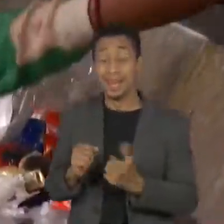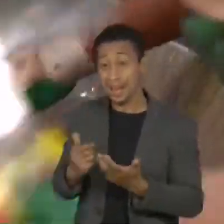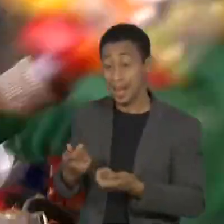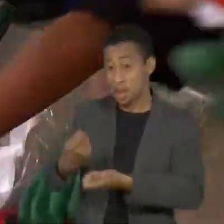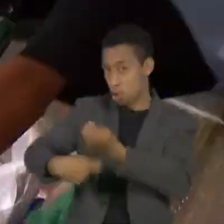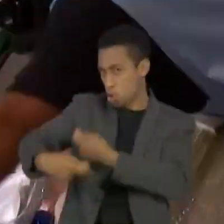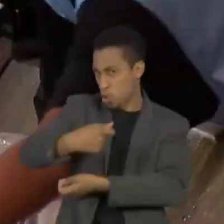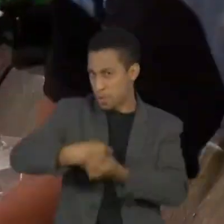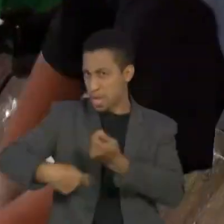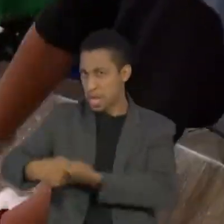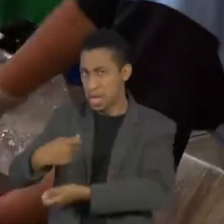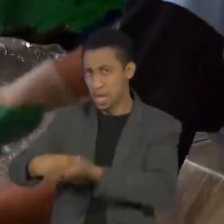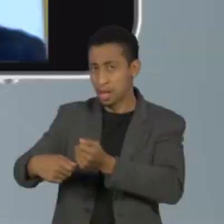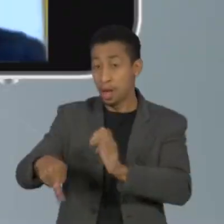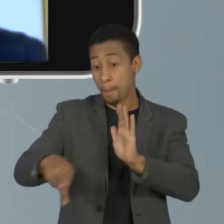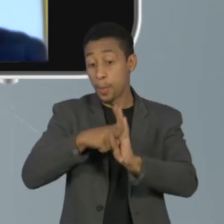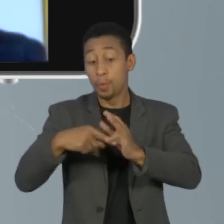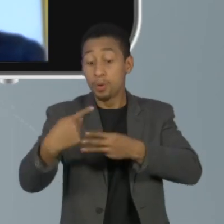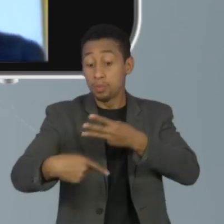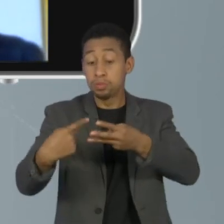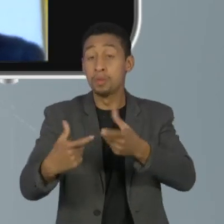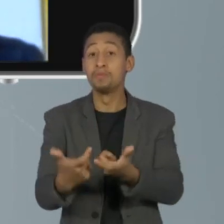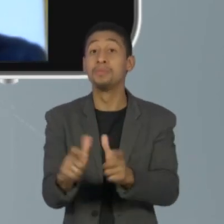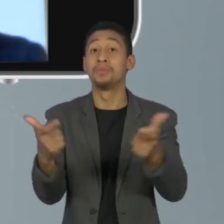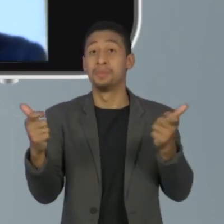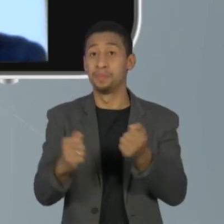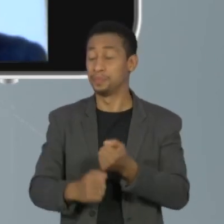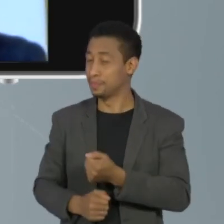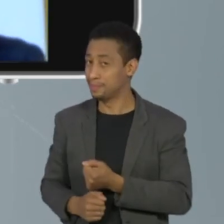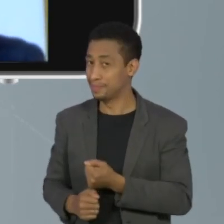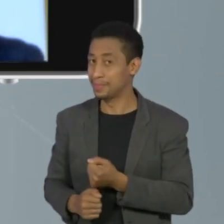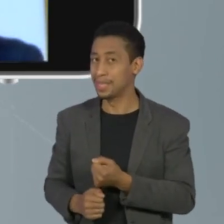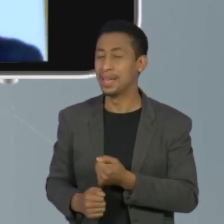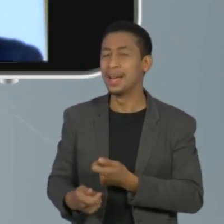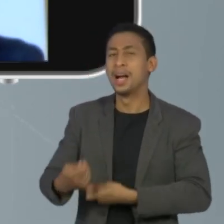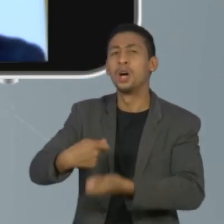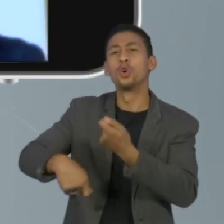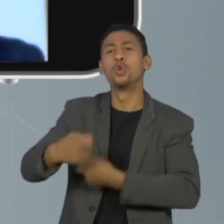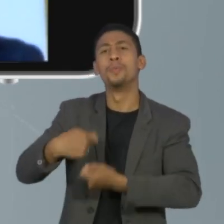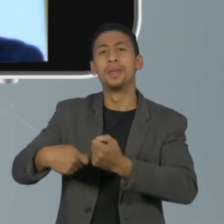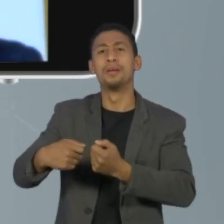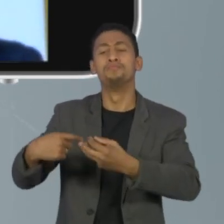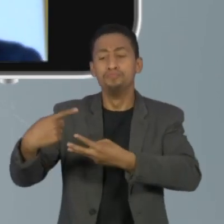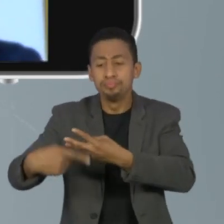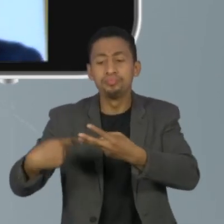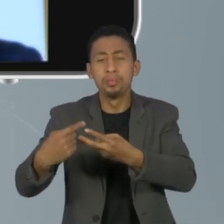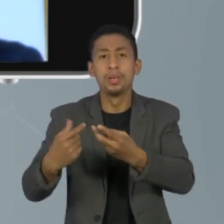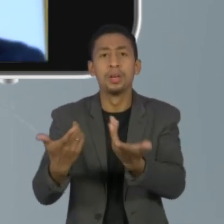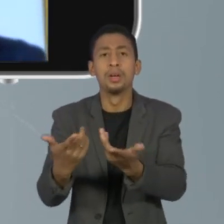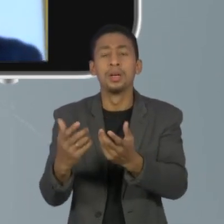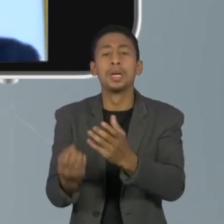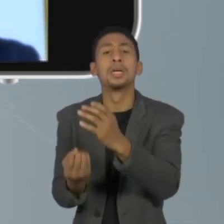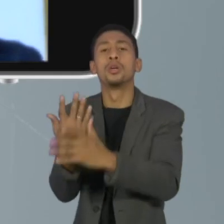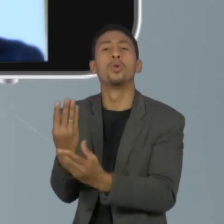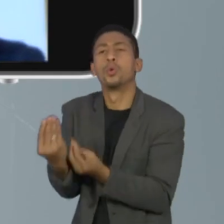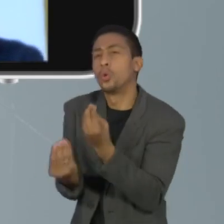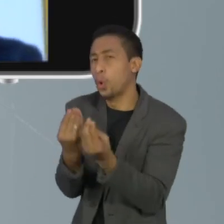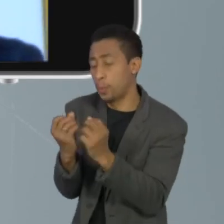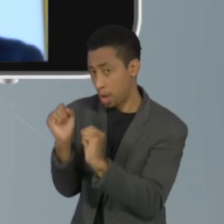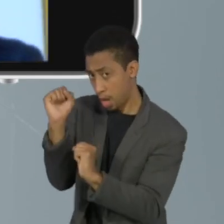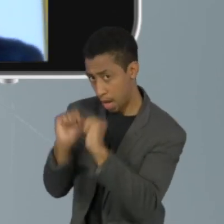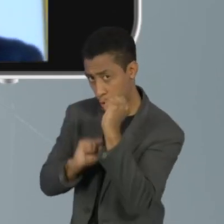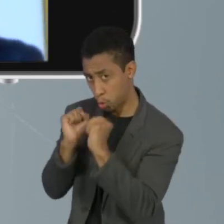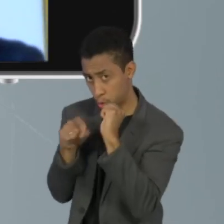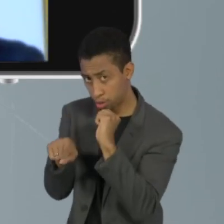circular aumente. A economia circular foi criada pela indústria, onde ela acredita que realmente